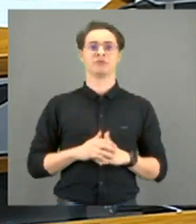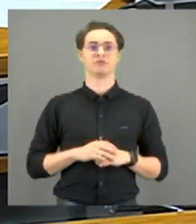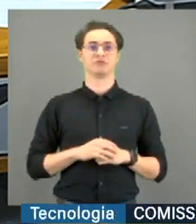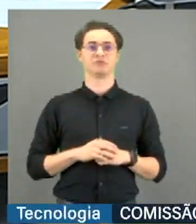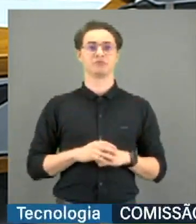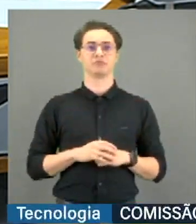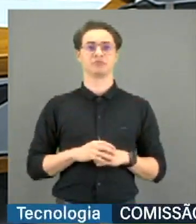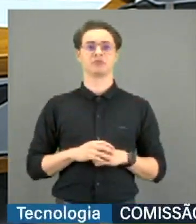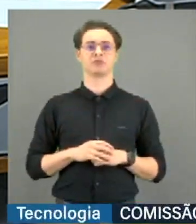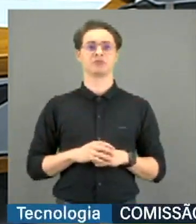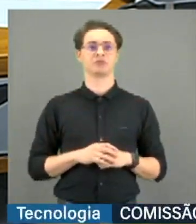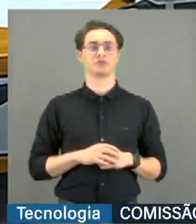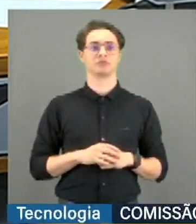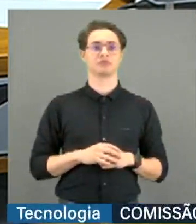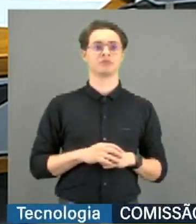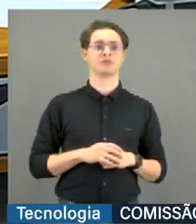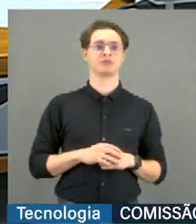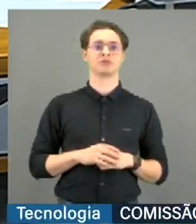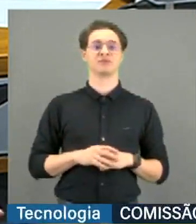Presidente. Por favor.